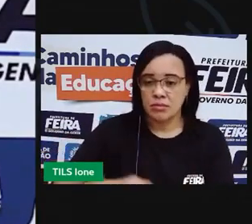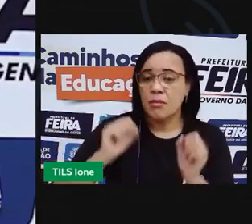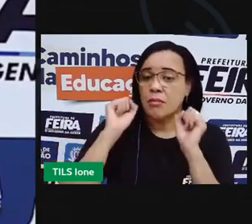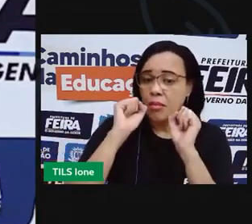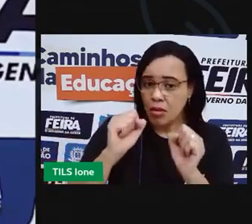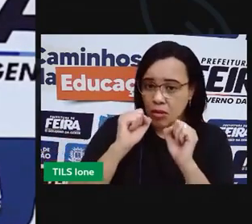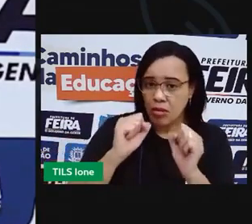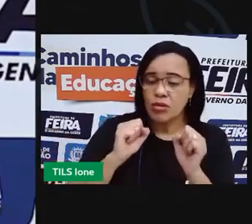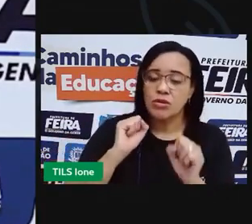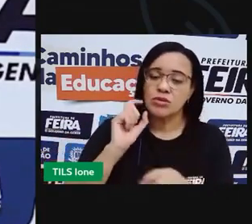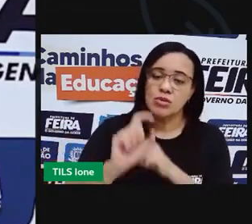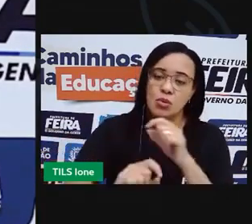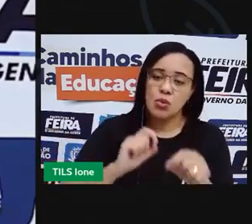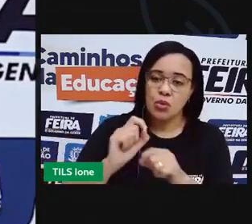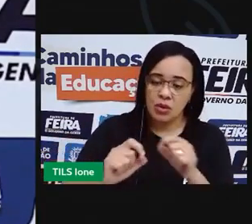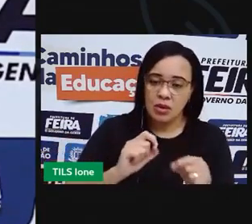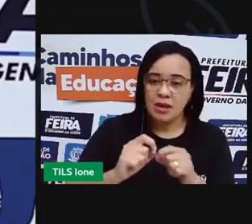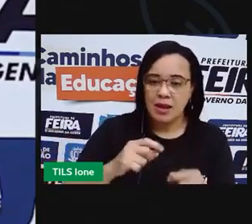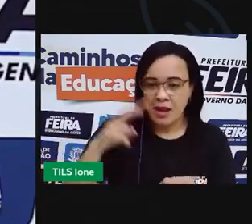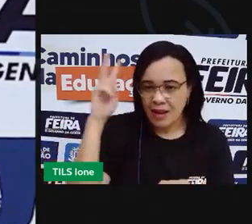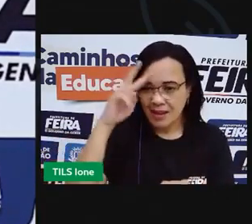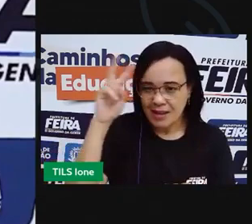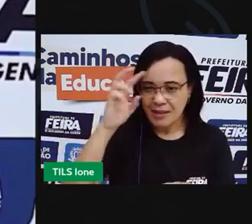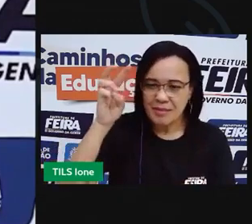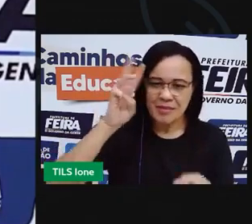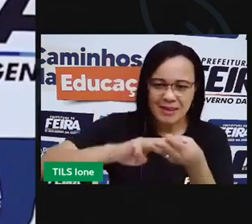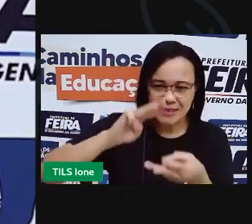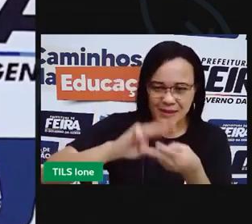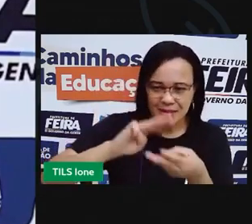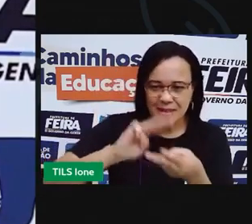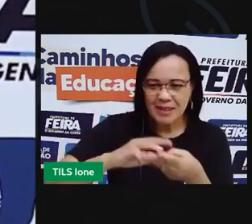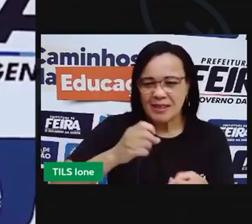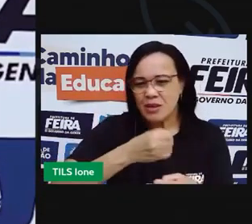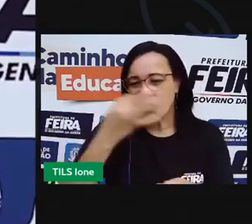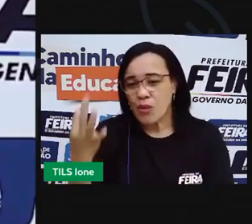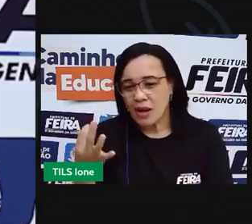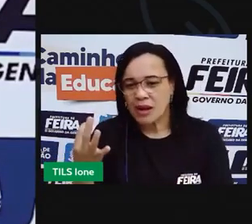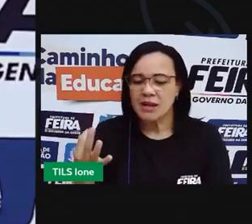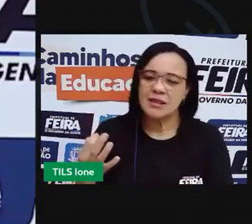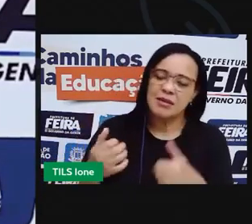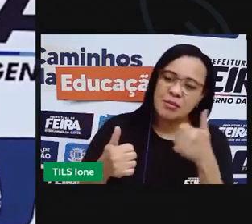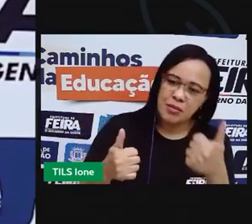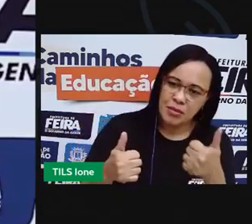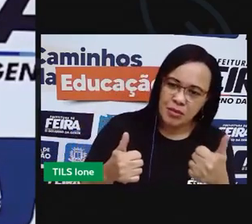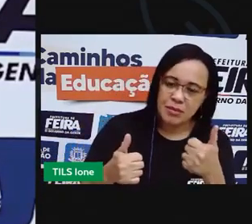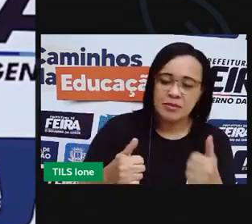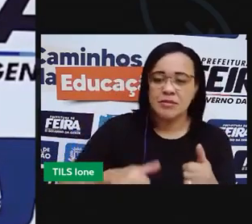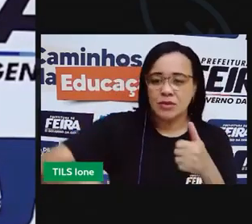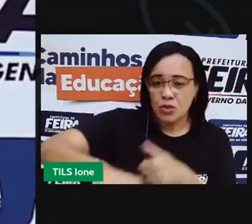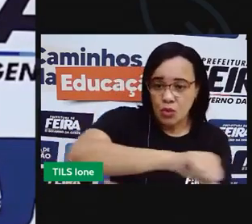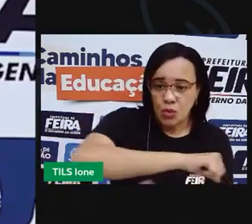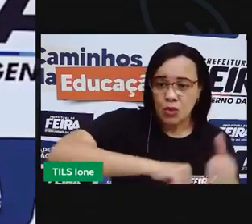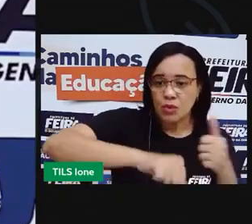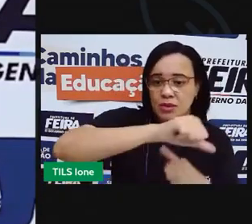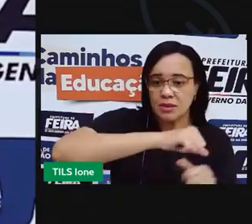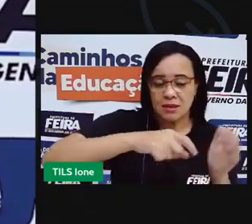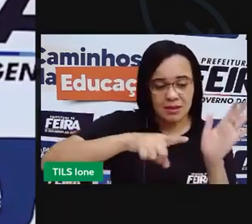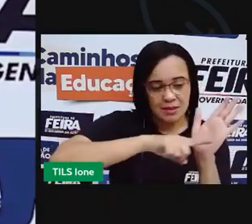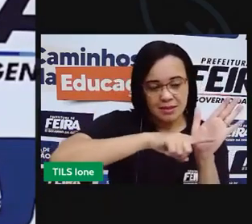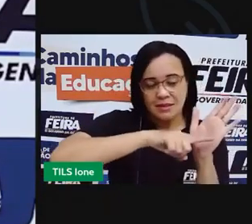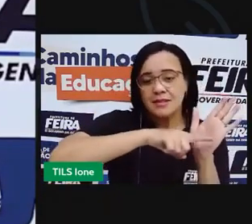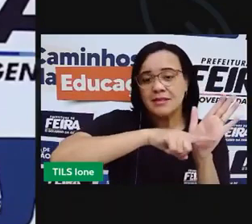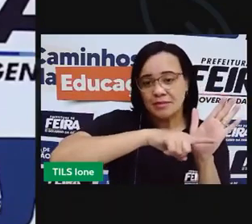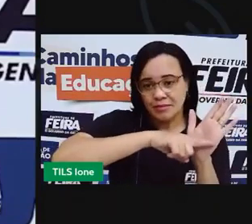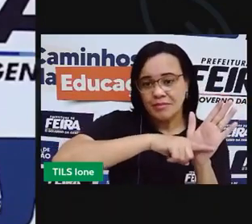pode fazer algumas operações macináticas quando a gente vê operações macináticas contrárias a de trânsito